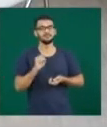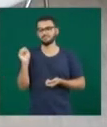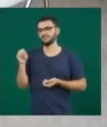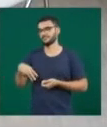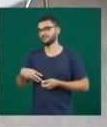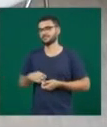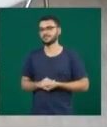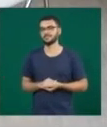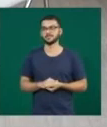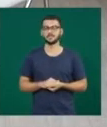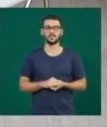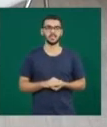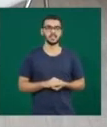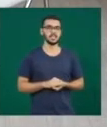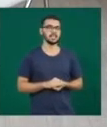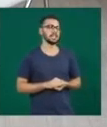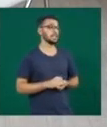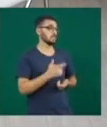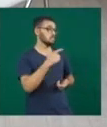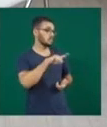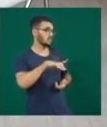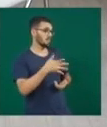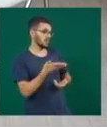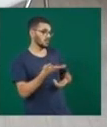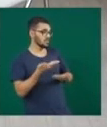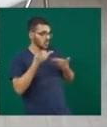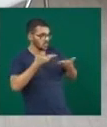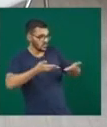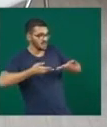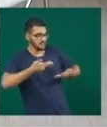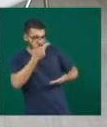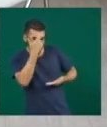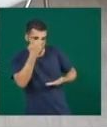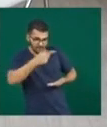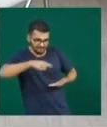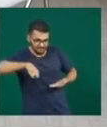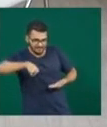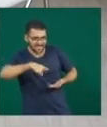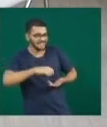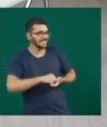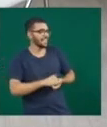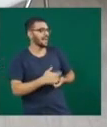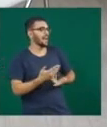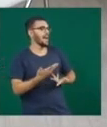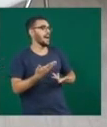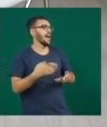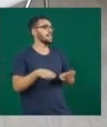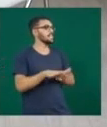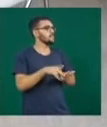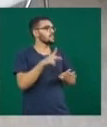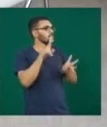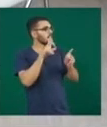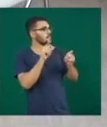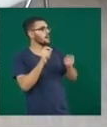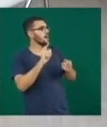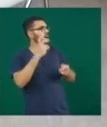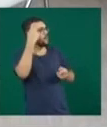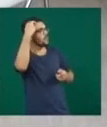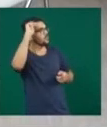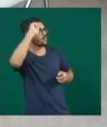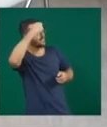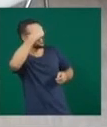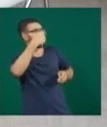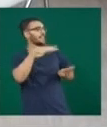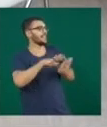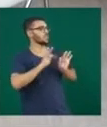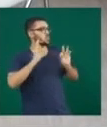Que bom, professor. Vamos só repetir então e reforçar o convite para quem nos assiste, já que é um evento aberto a todo mundo. E quando a gente fala da cultura negra, a gente fala da cultura de todos